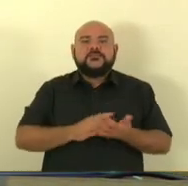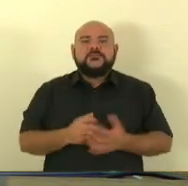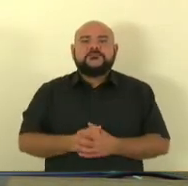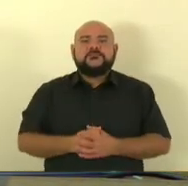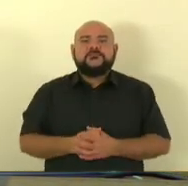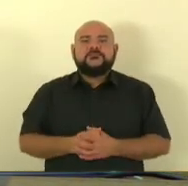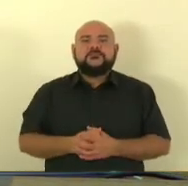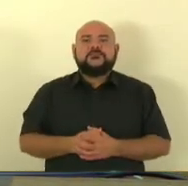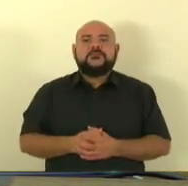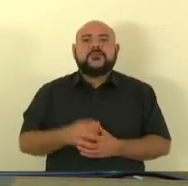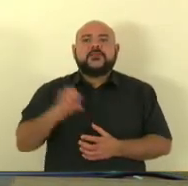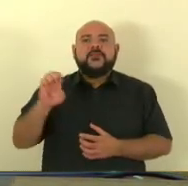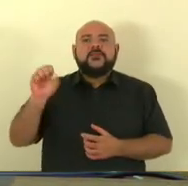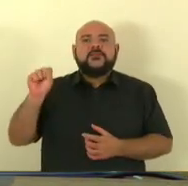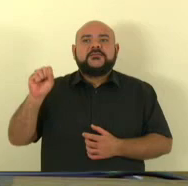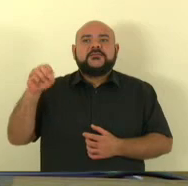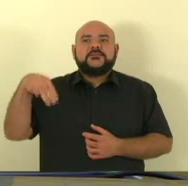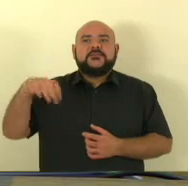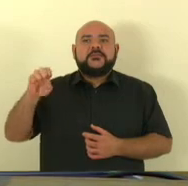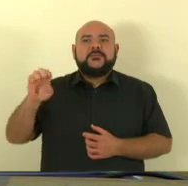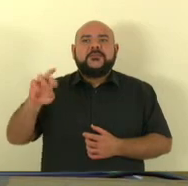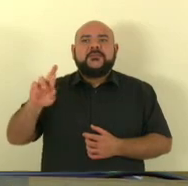engenheiro José Esmeraldo